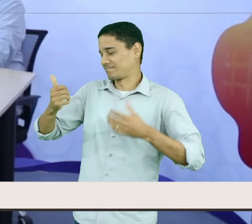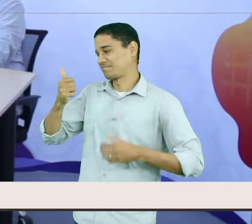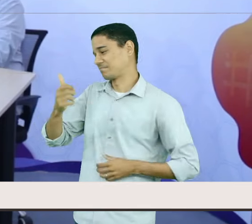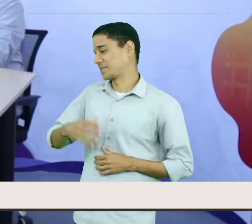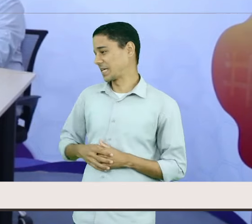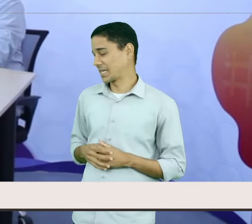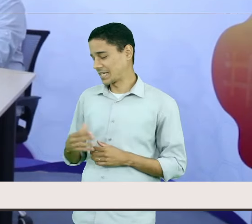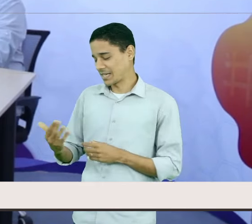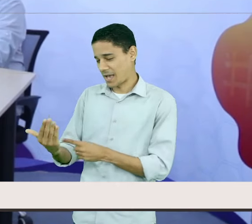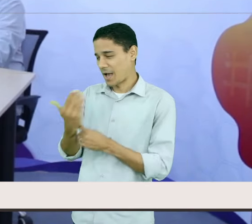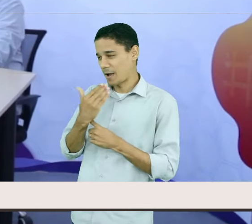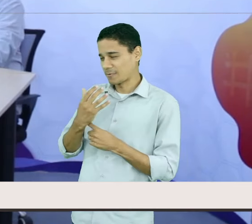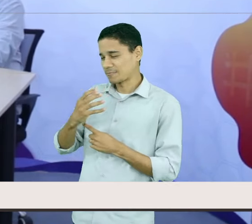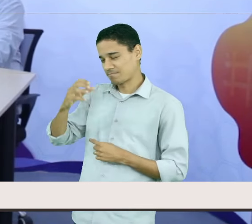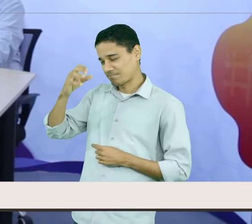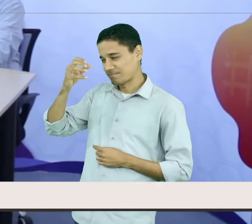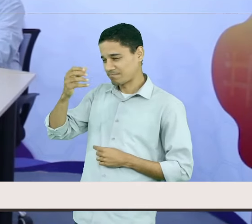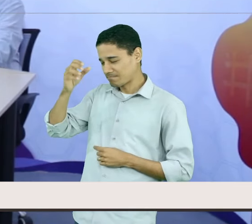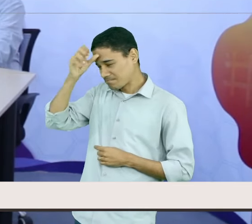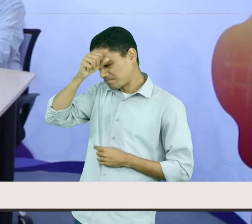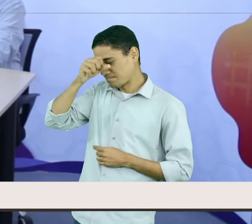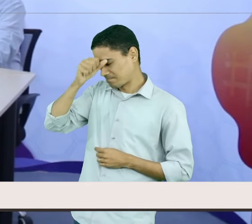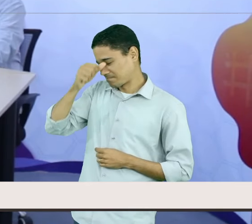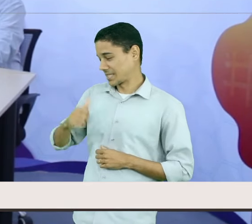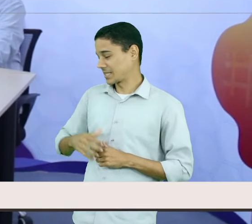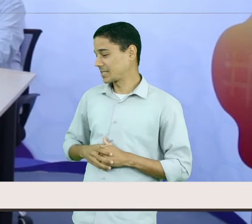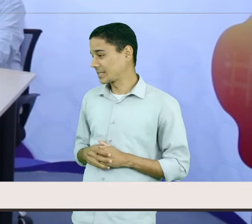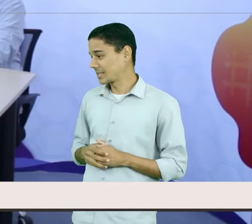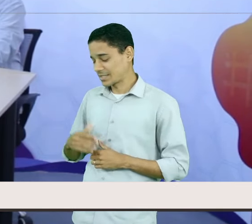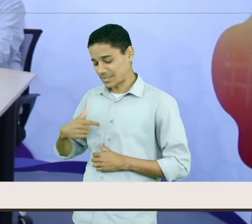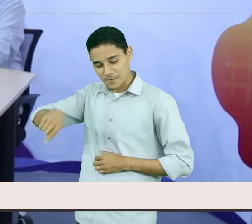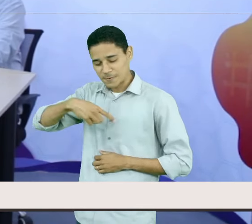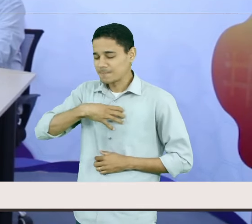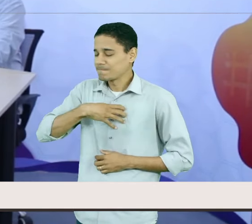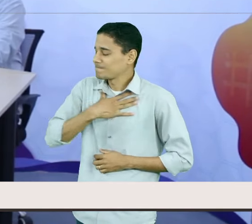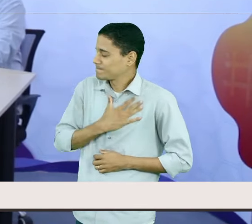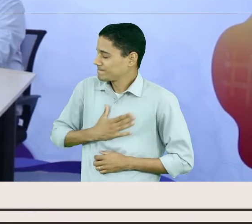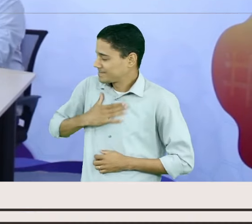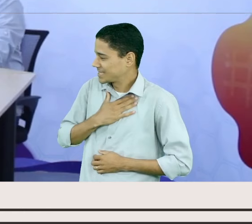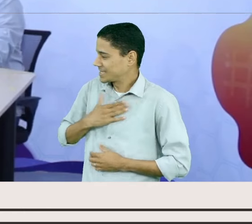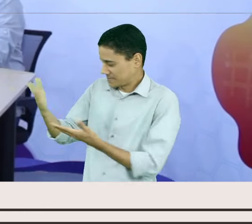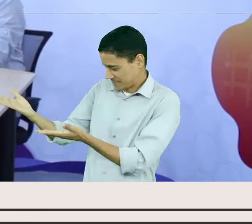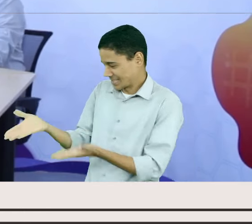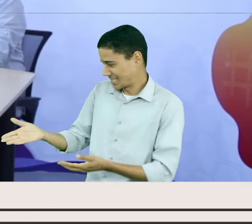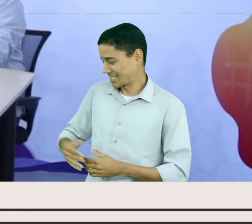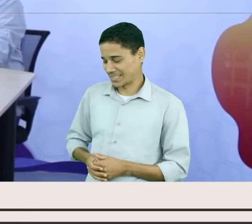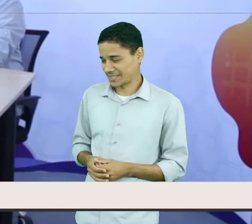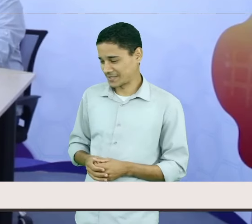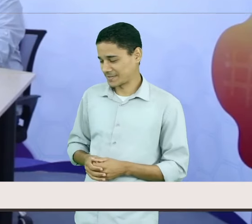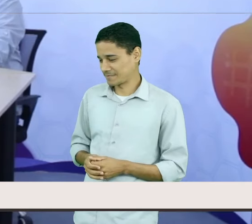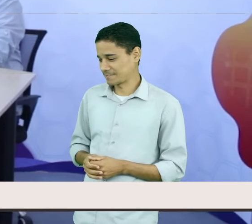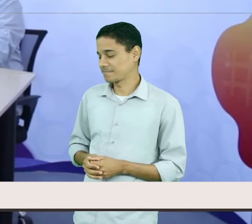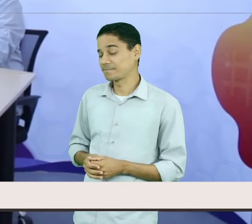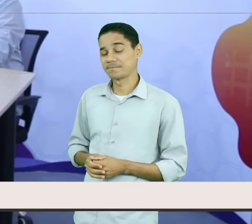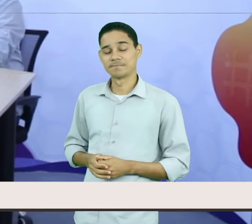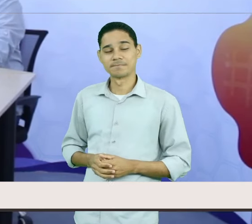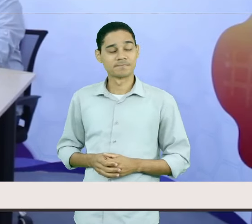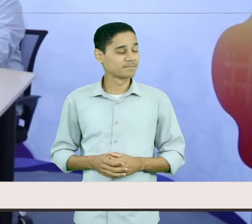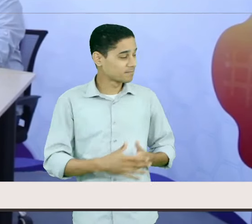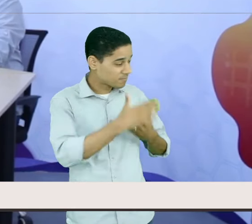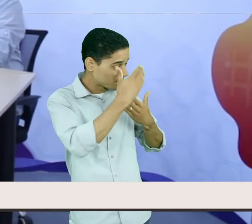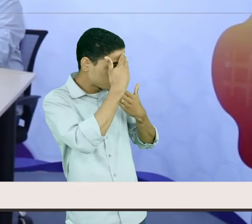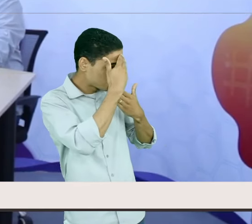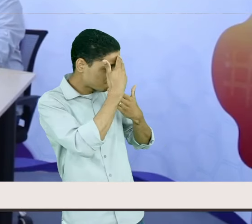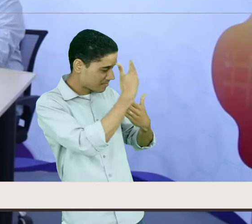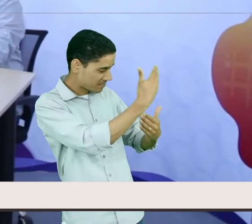Para nós é uma alegria recebê-lo aqui, junto nessa aula. Obrigado, Rose.